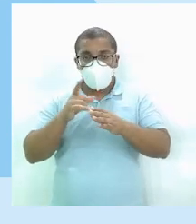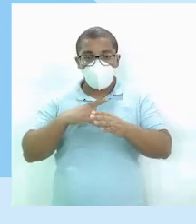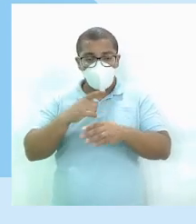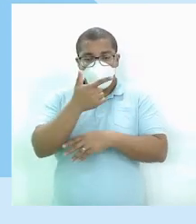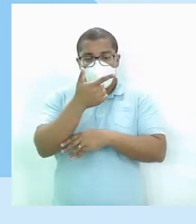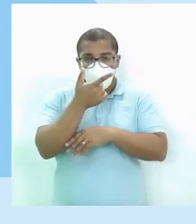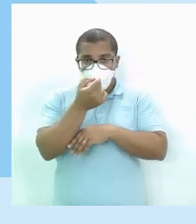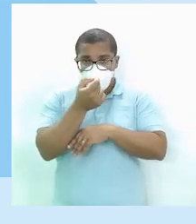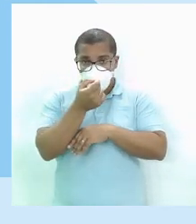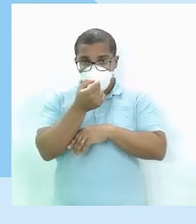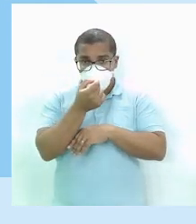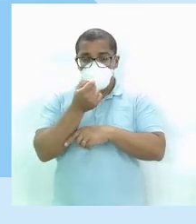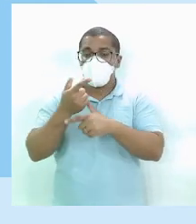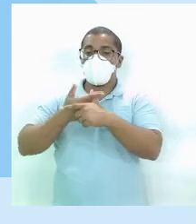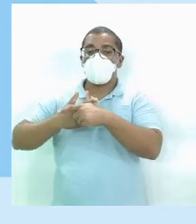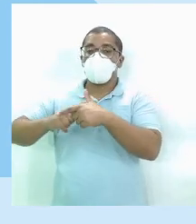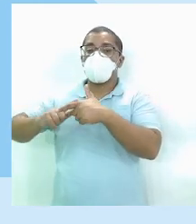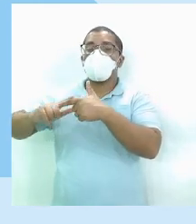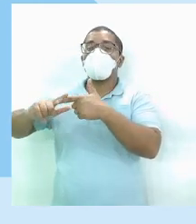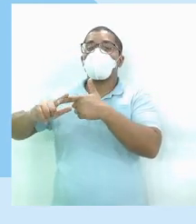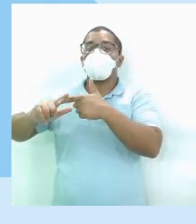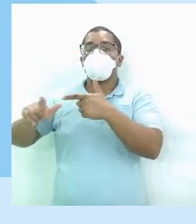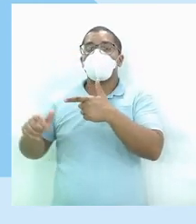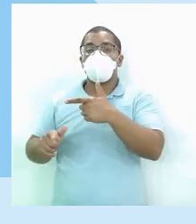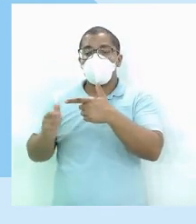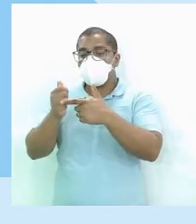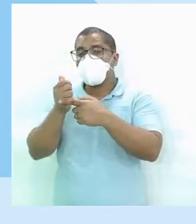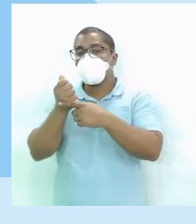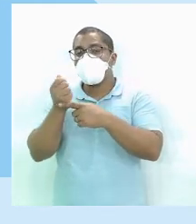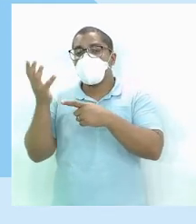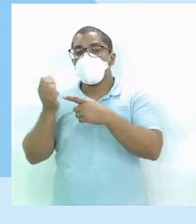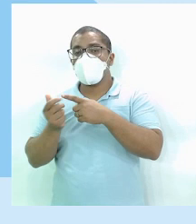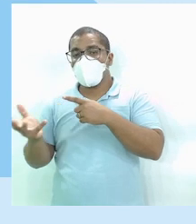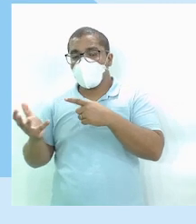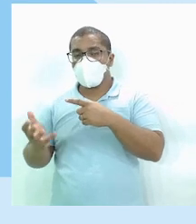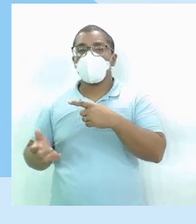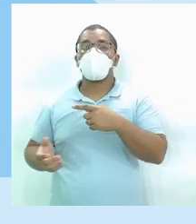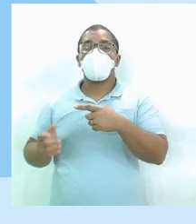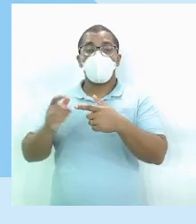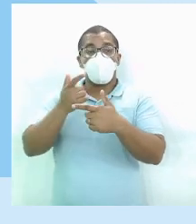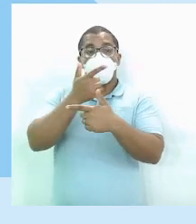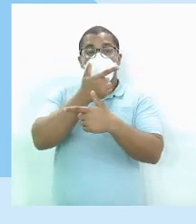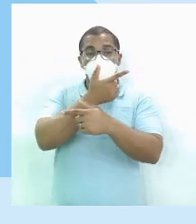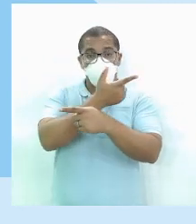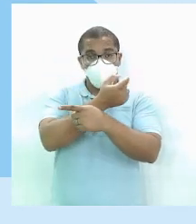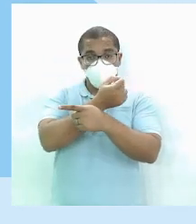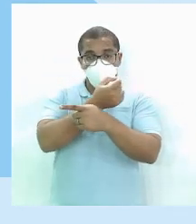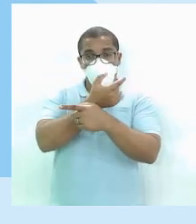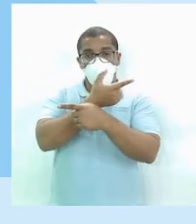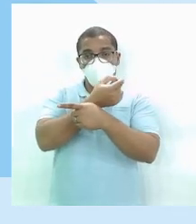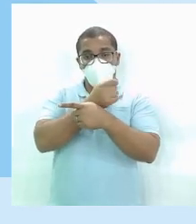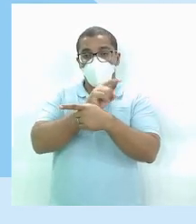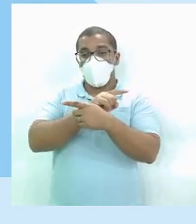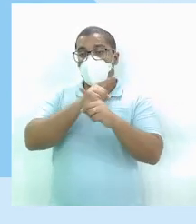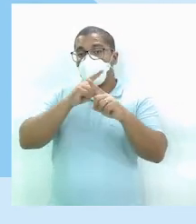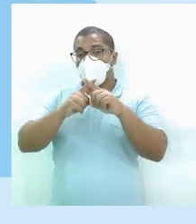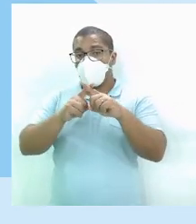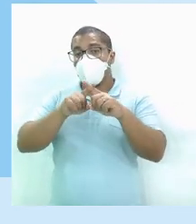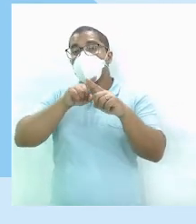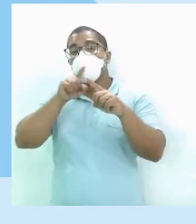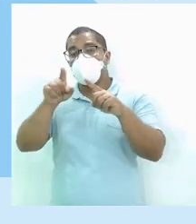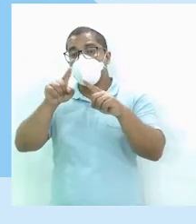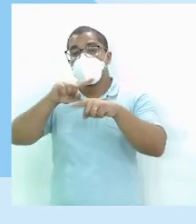E vai multiplicar Pela fração Então vinte Vezes Num numerador E depois O resultado Dividir por cinco Fechou comigo?